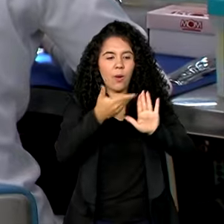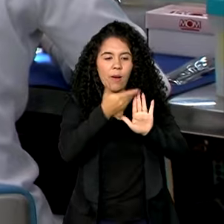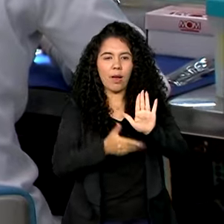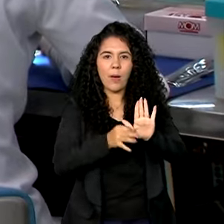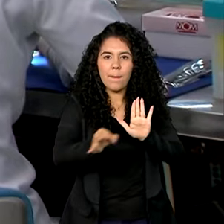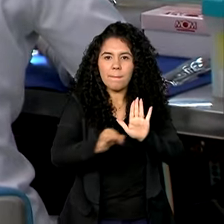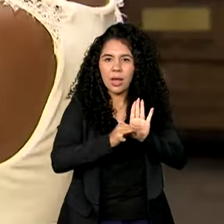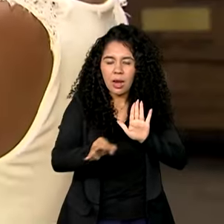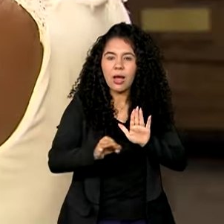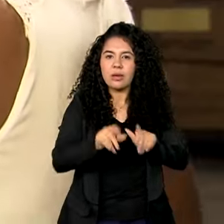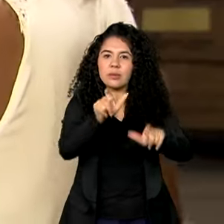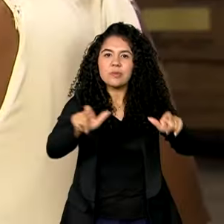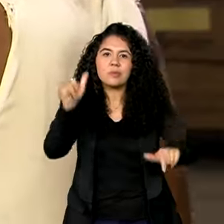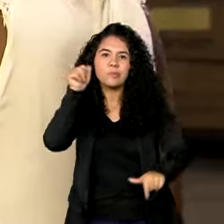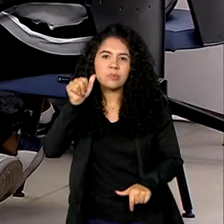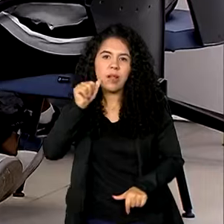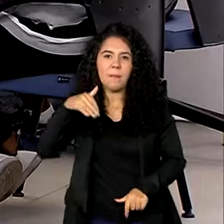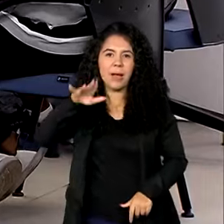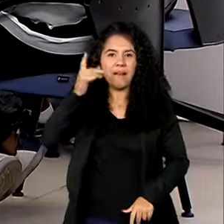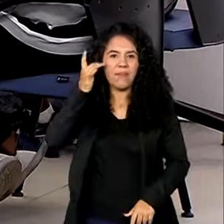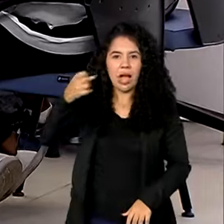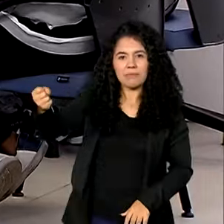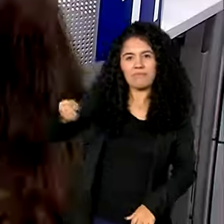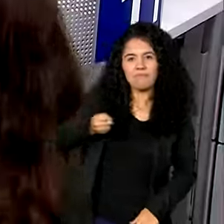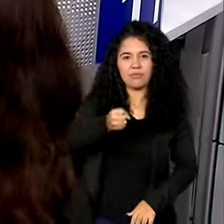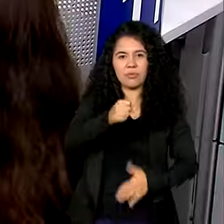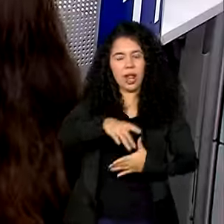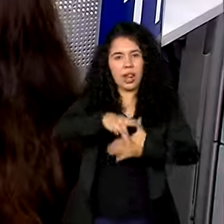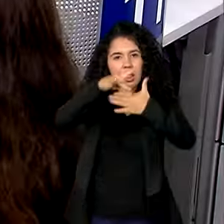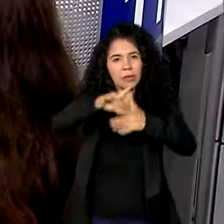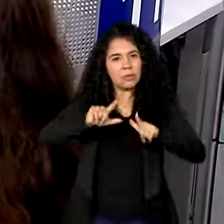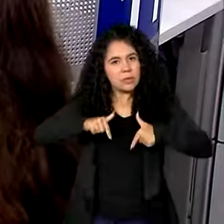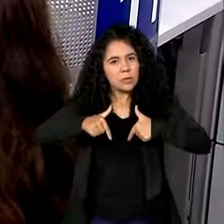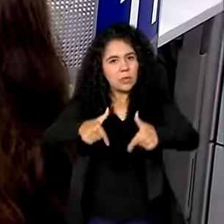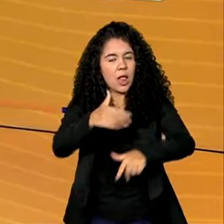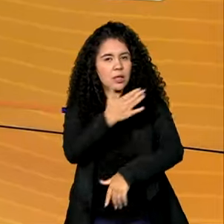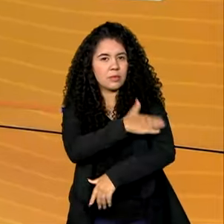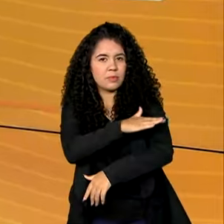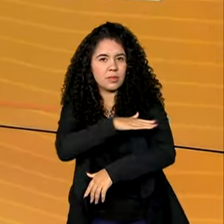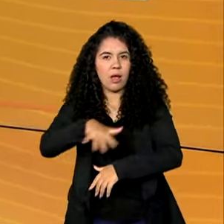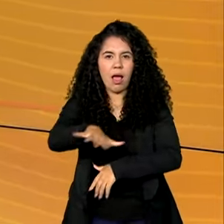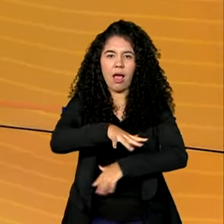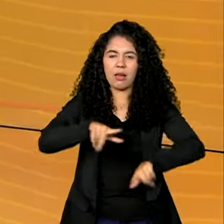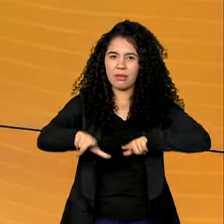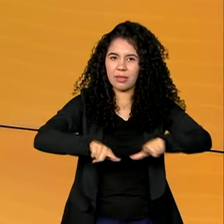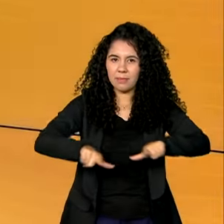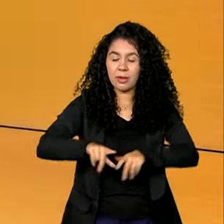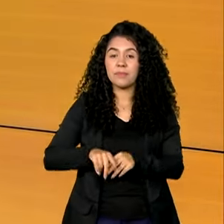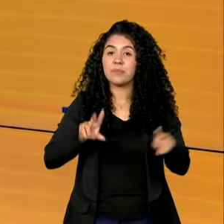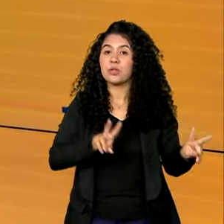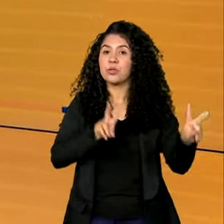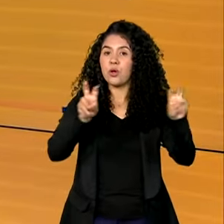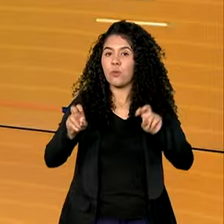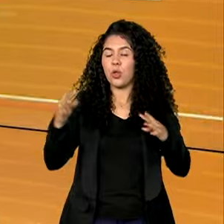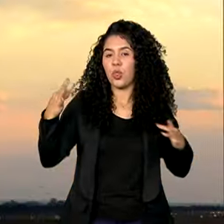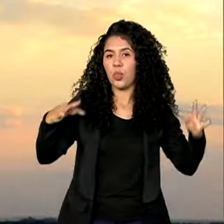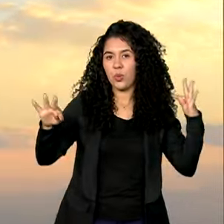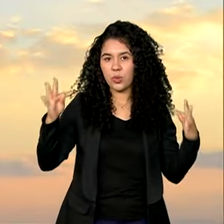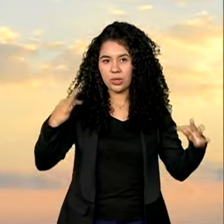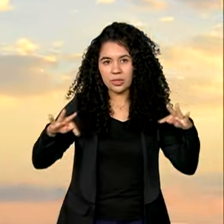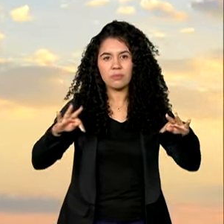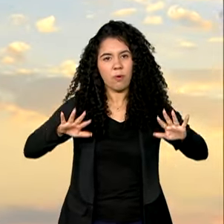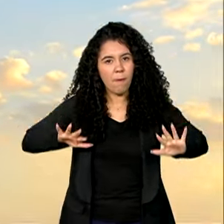mulheres a cargos de liderança e enfrentar a discriminação no mercado de trabalho. Turismo fortalecido,